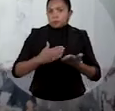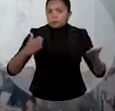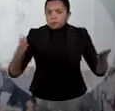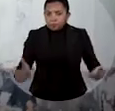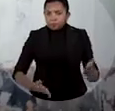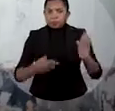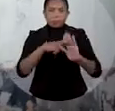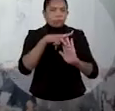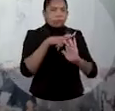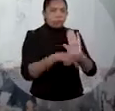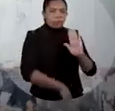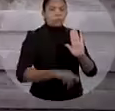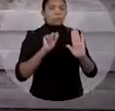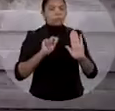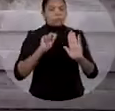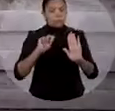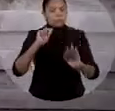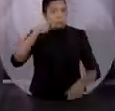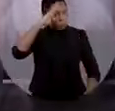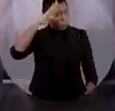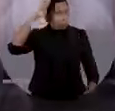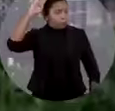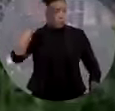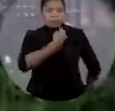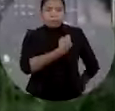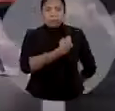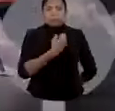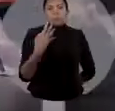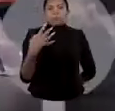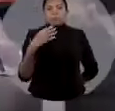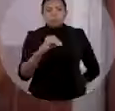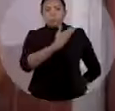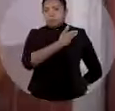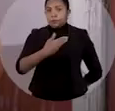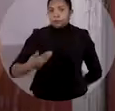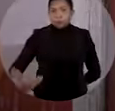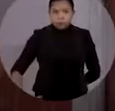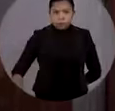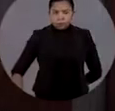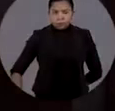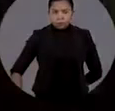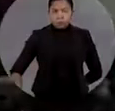O programa de Brandão 40, Governador.